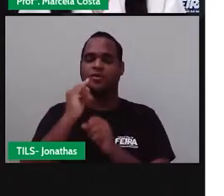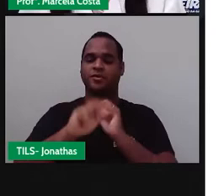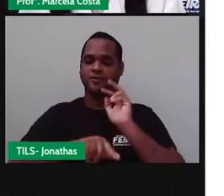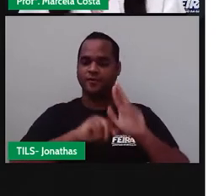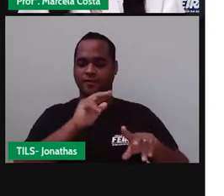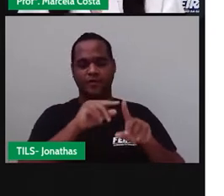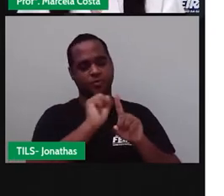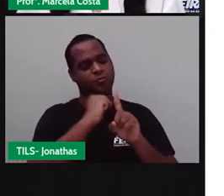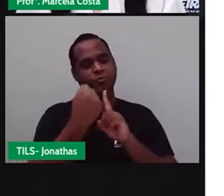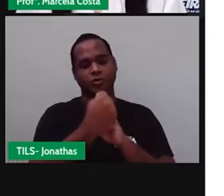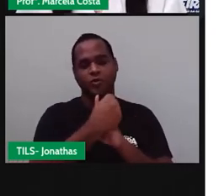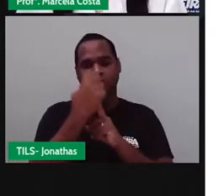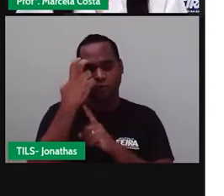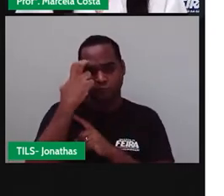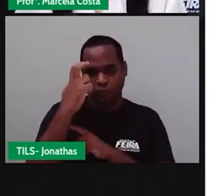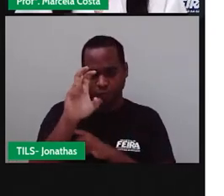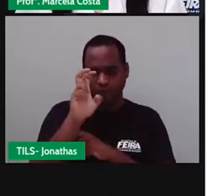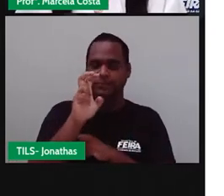socioculturais,